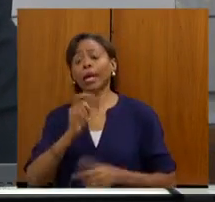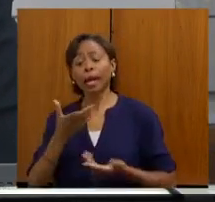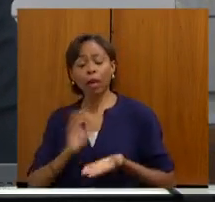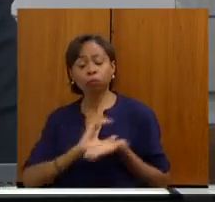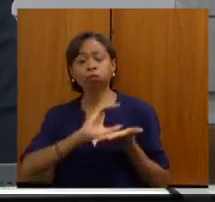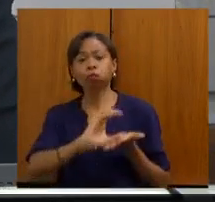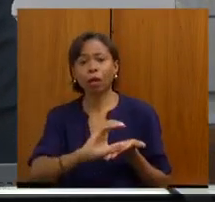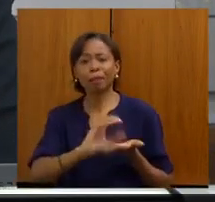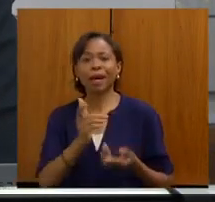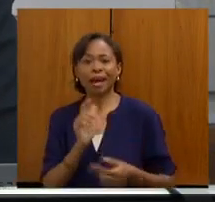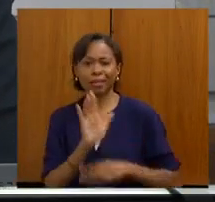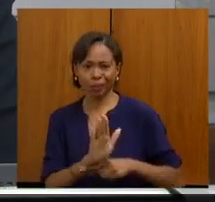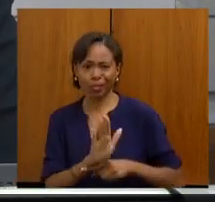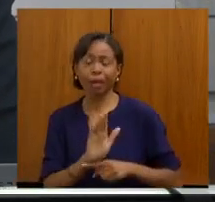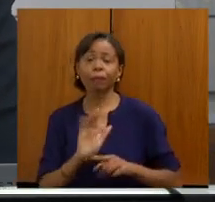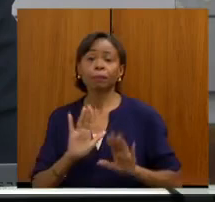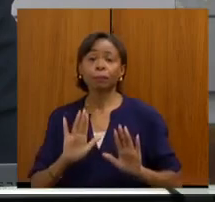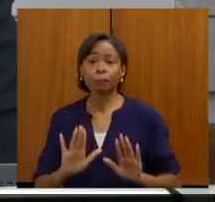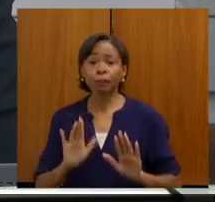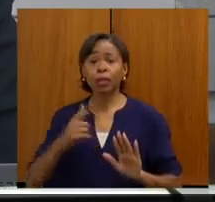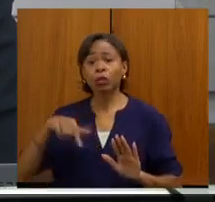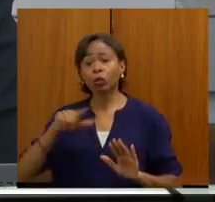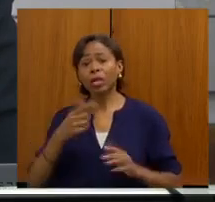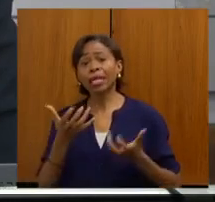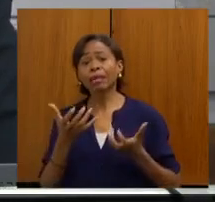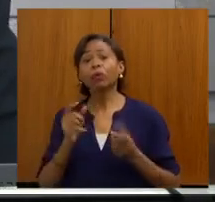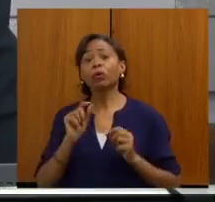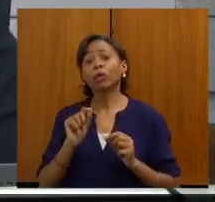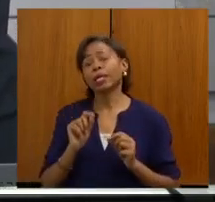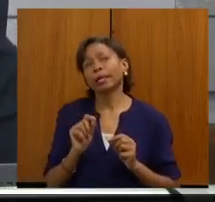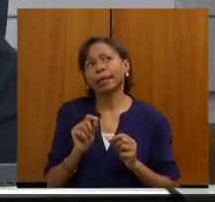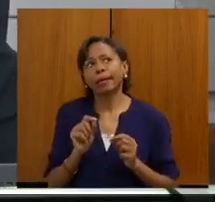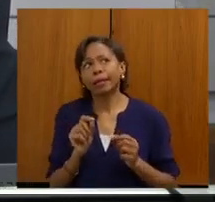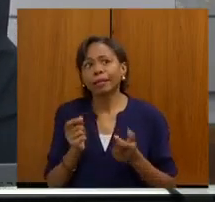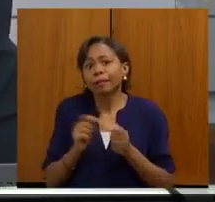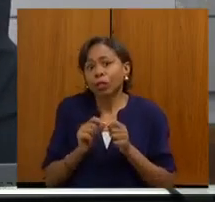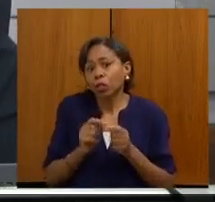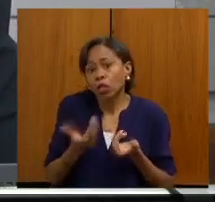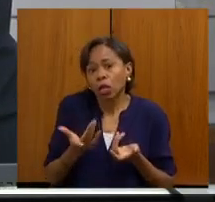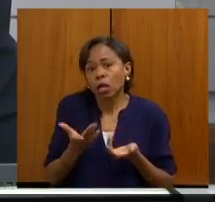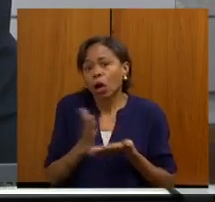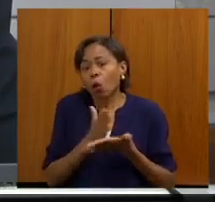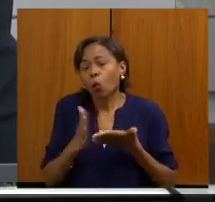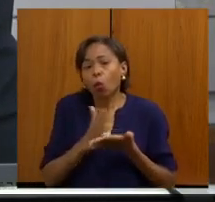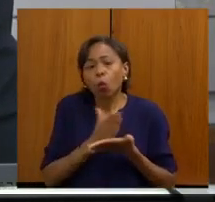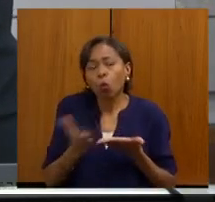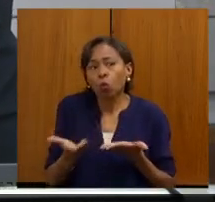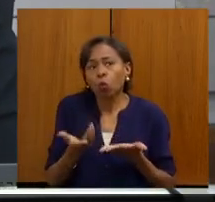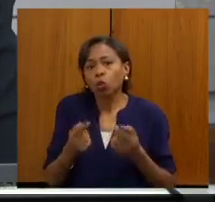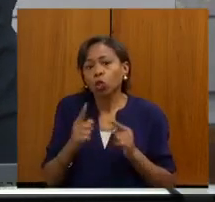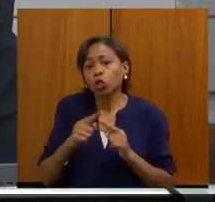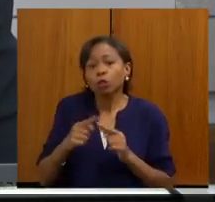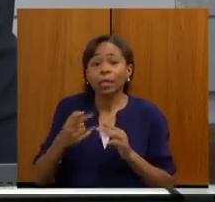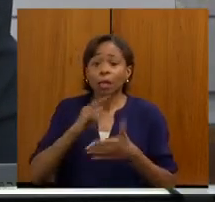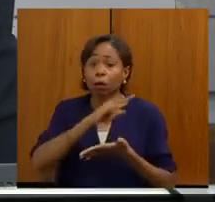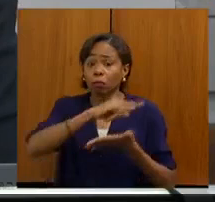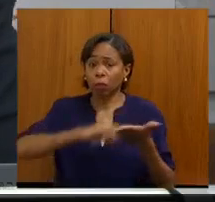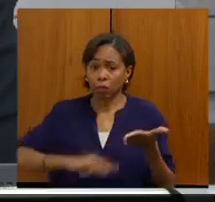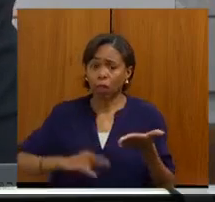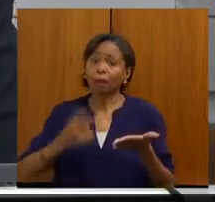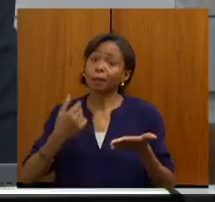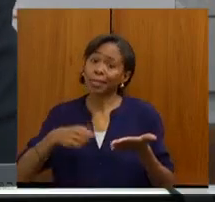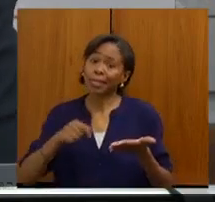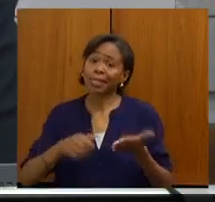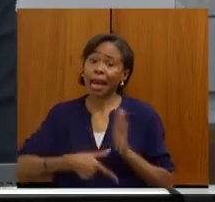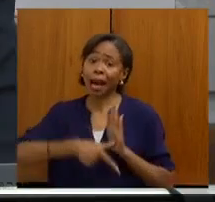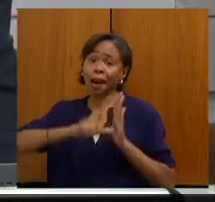diferença. É a gente condicionar especialmente alguma documentação prévia, por exemplo. Tem que ter um projeto